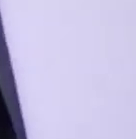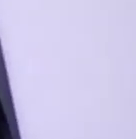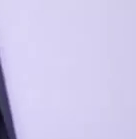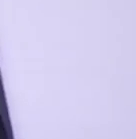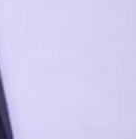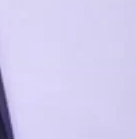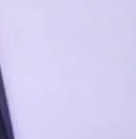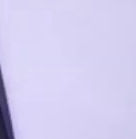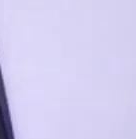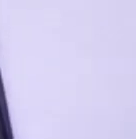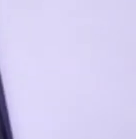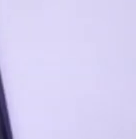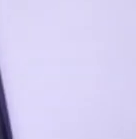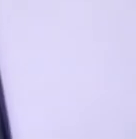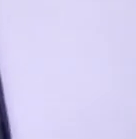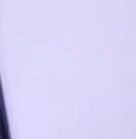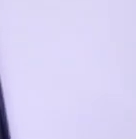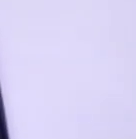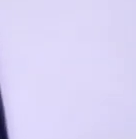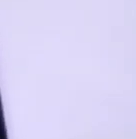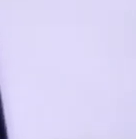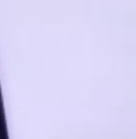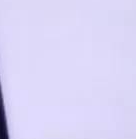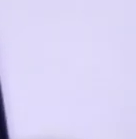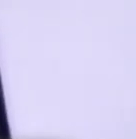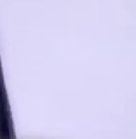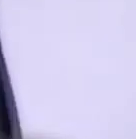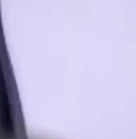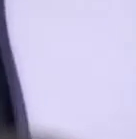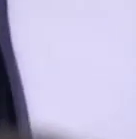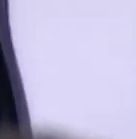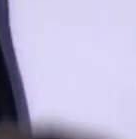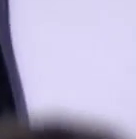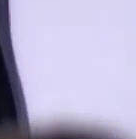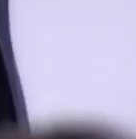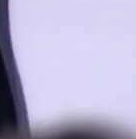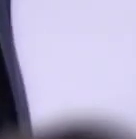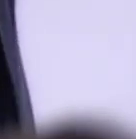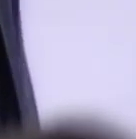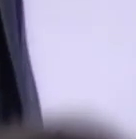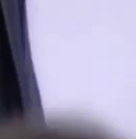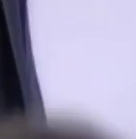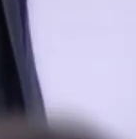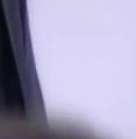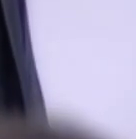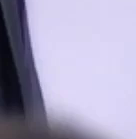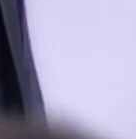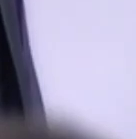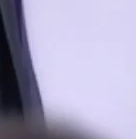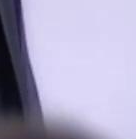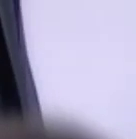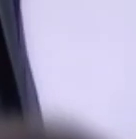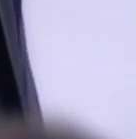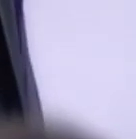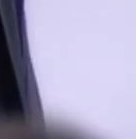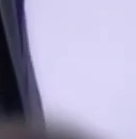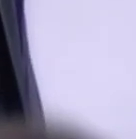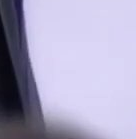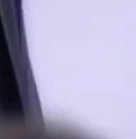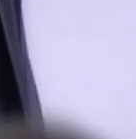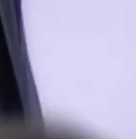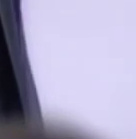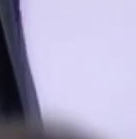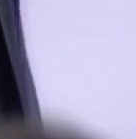comparecimento do presidente ao órgão fracionado do tribunal, ele assume